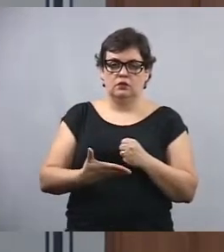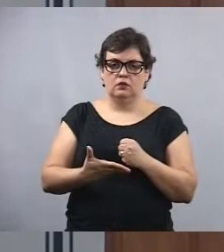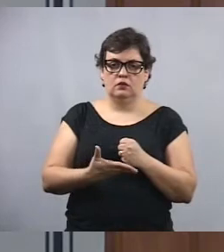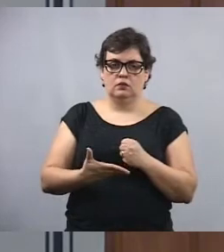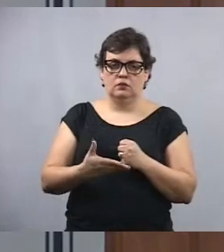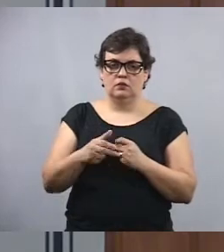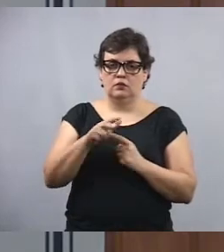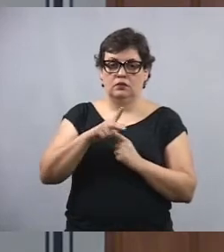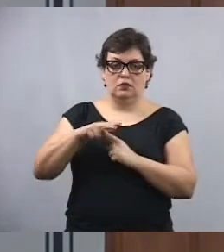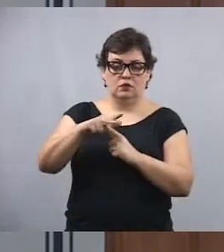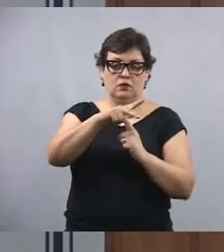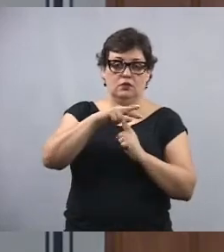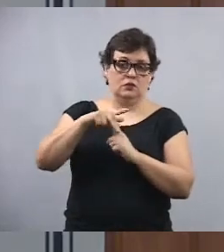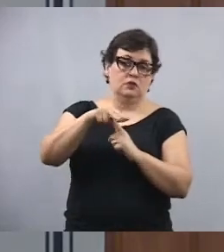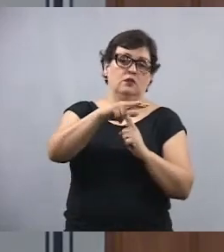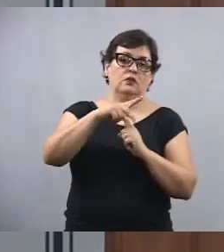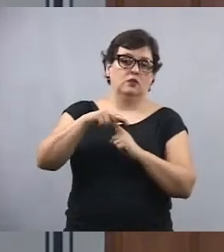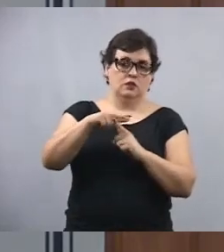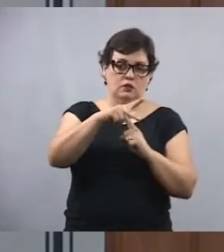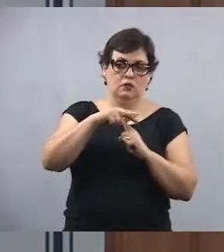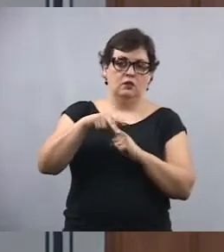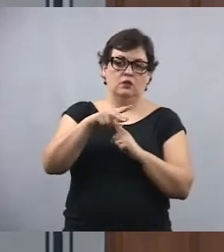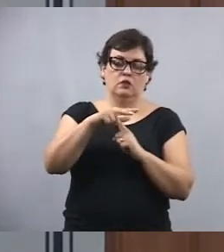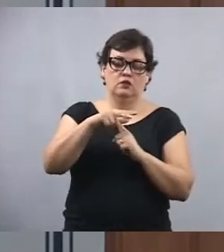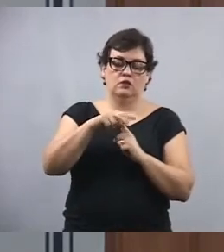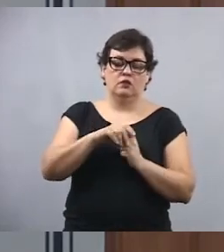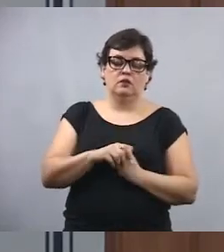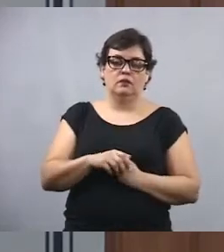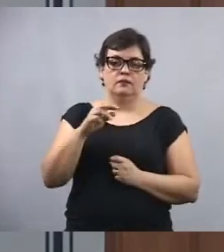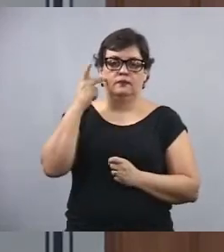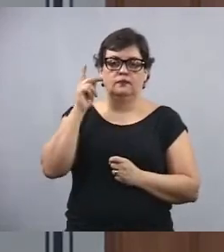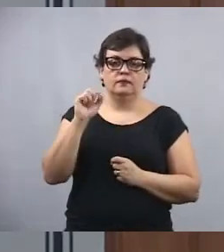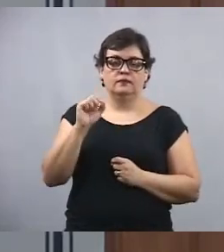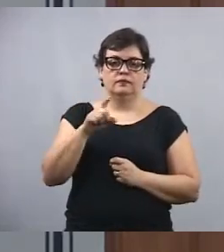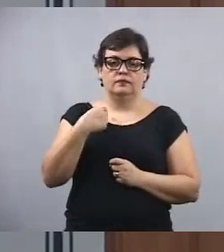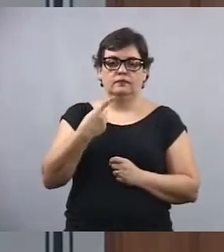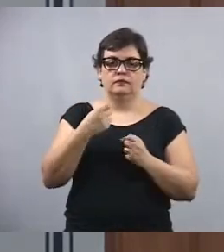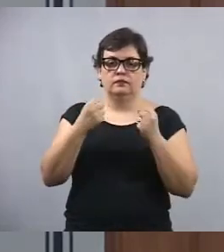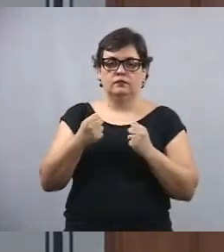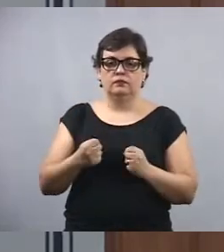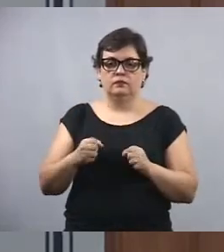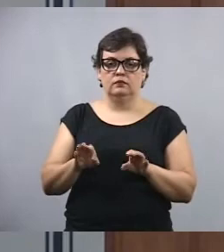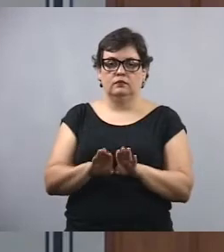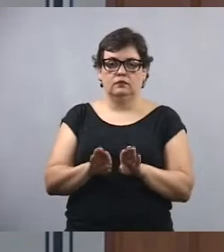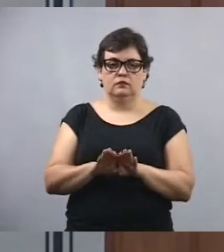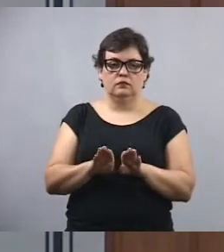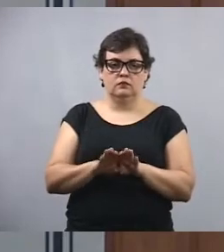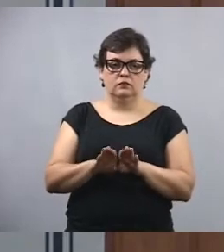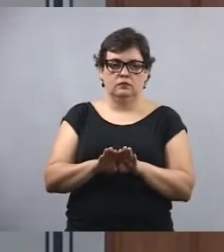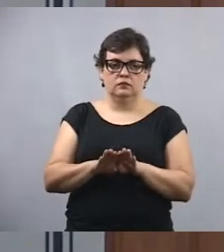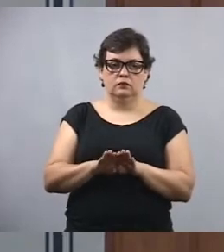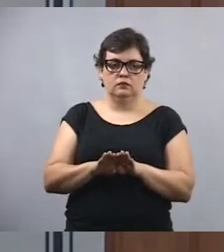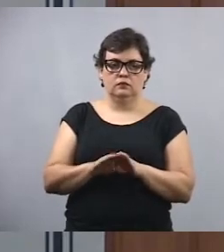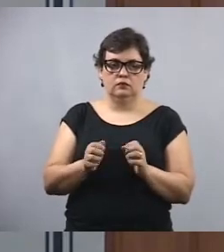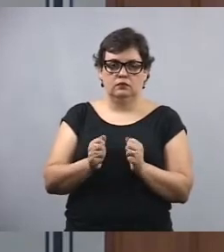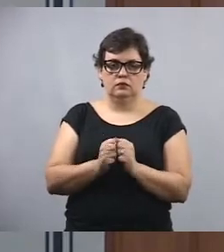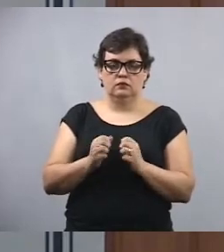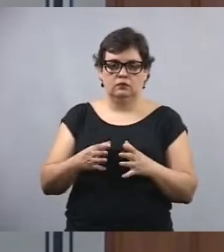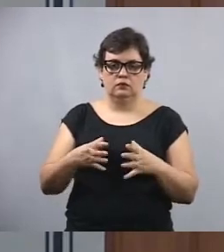helicóptero baseado aqui na nossa cidade, para que nós possamos, com maior